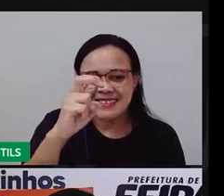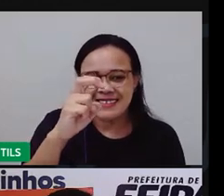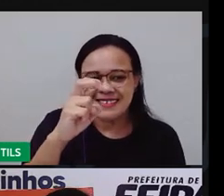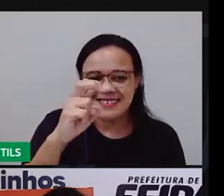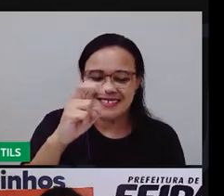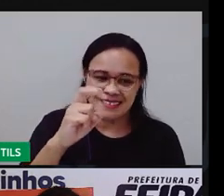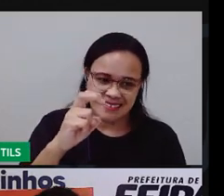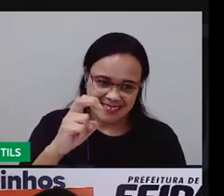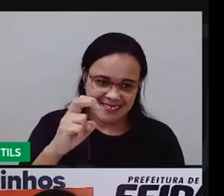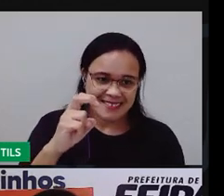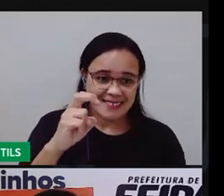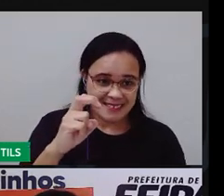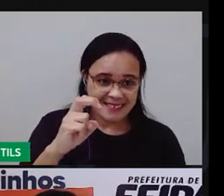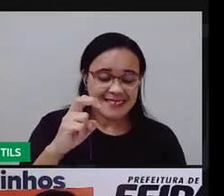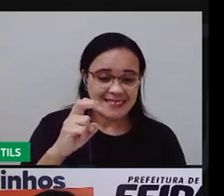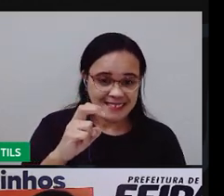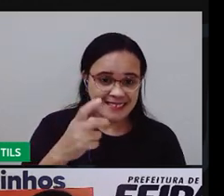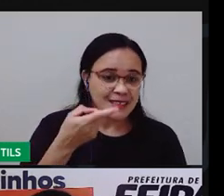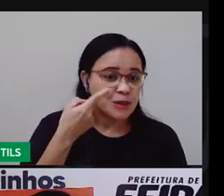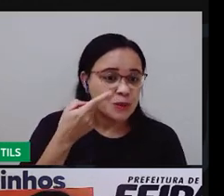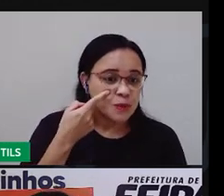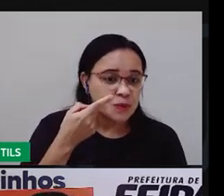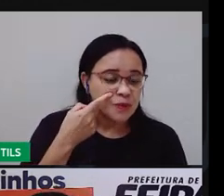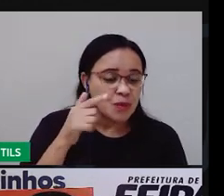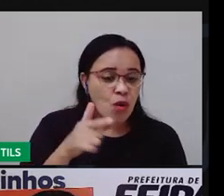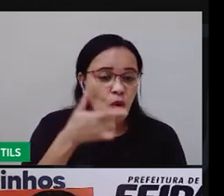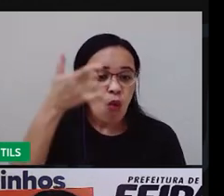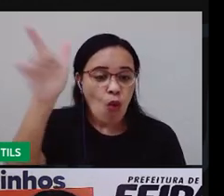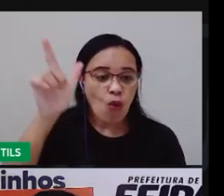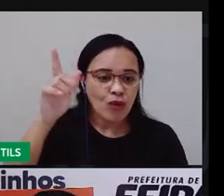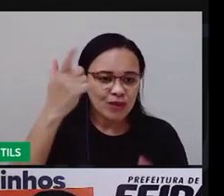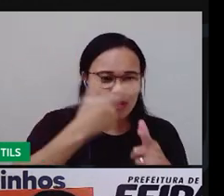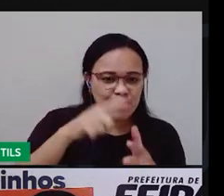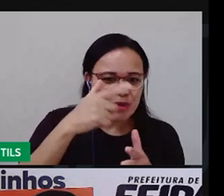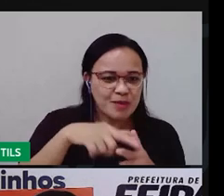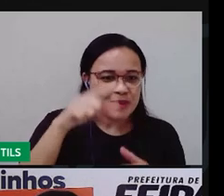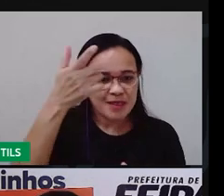Vamos ver aqui outro problema.